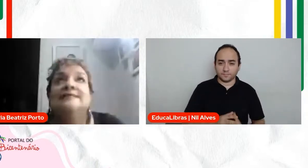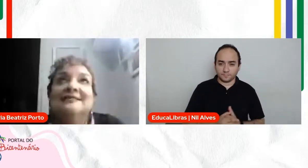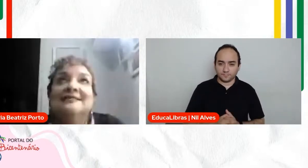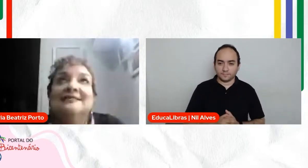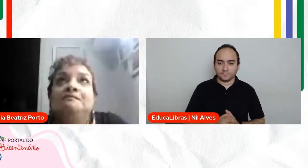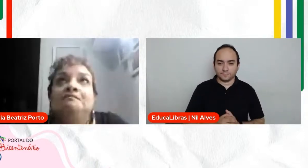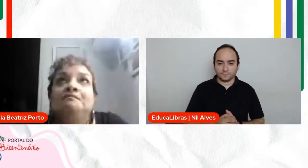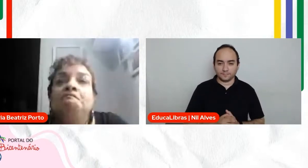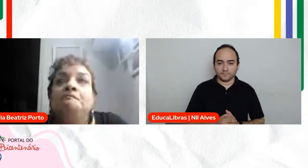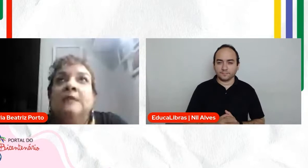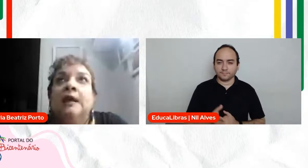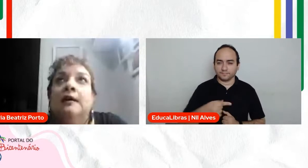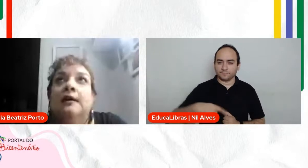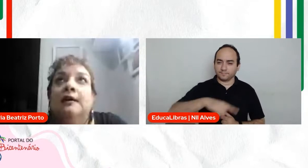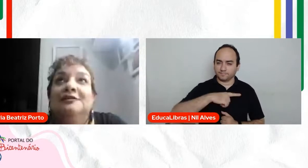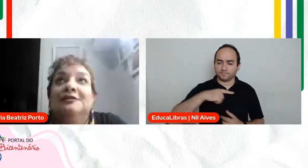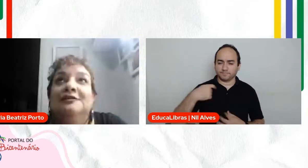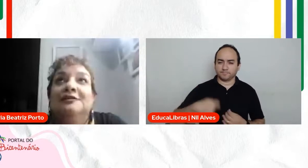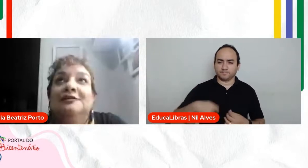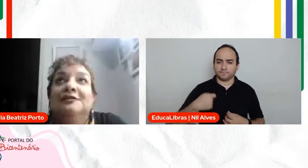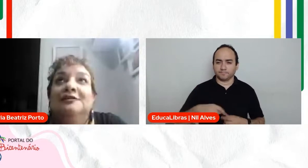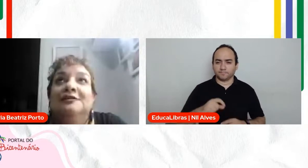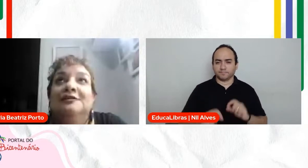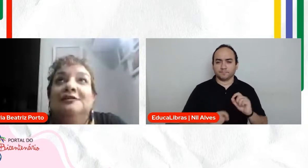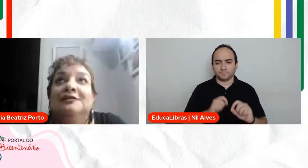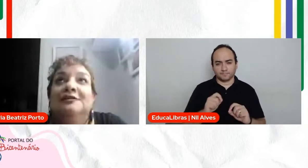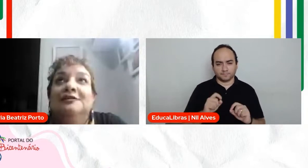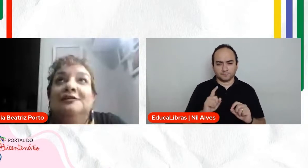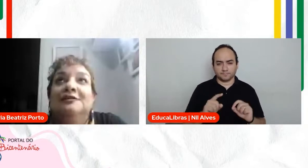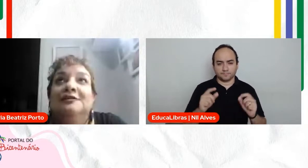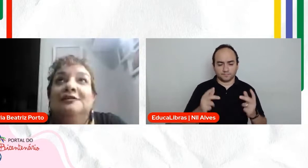a gente precisa... Eu sou professora de história,